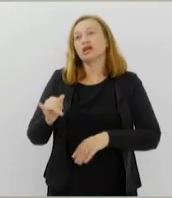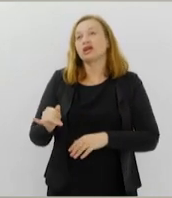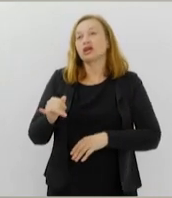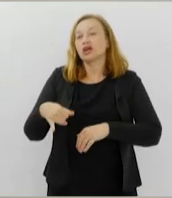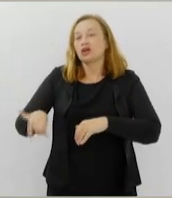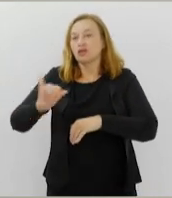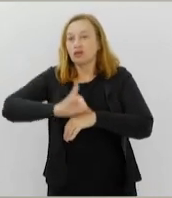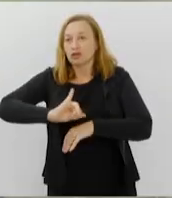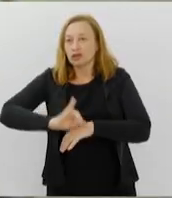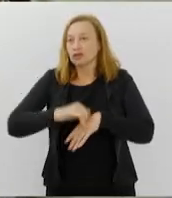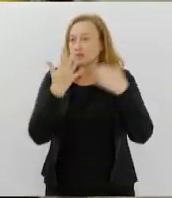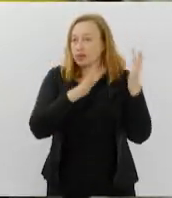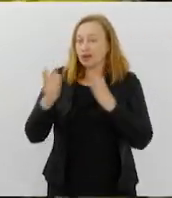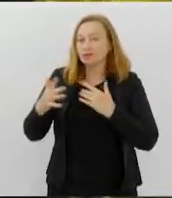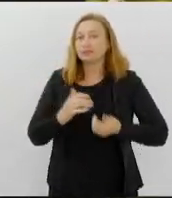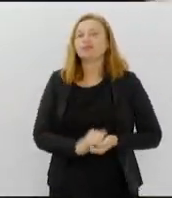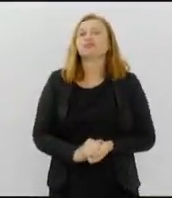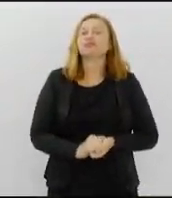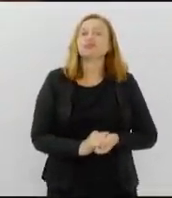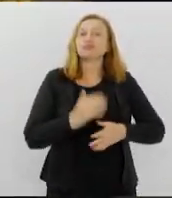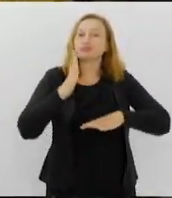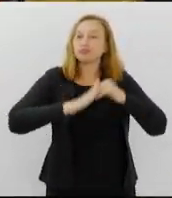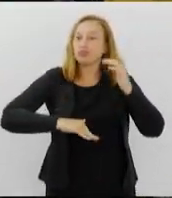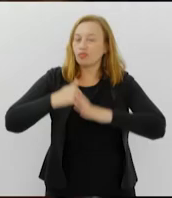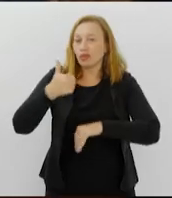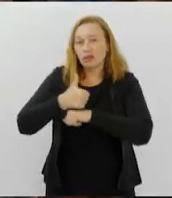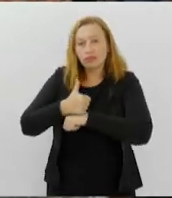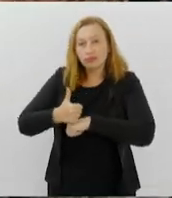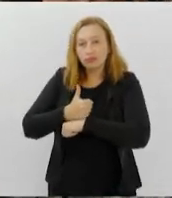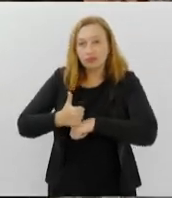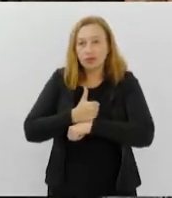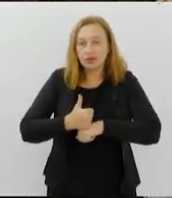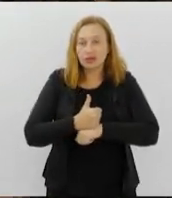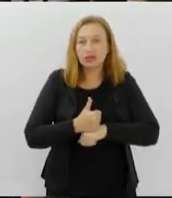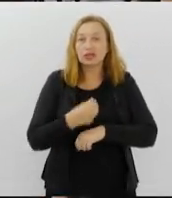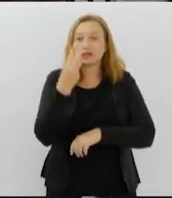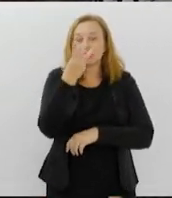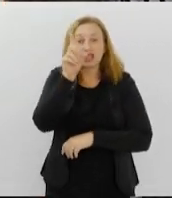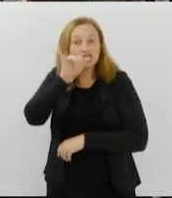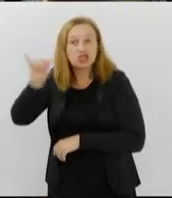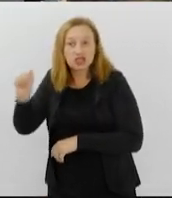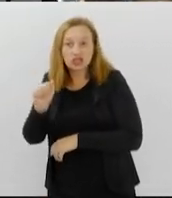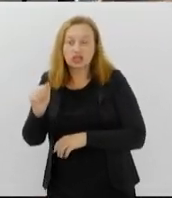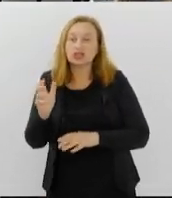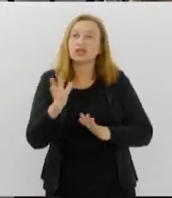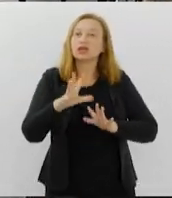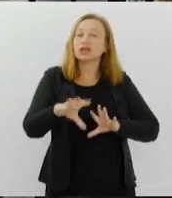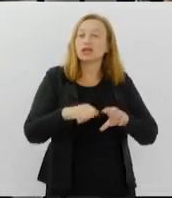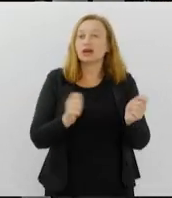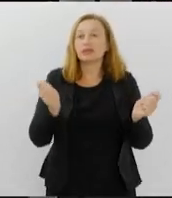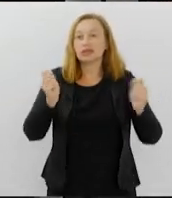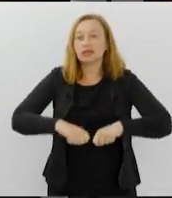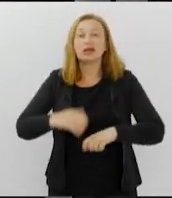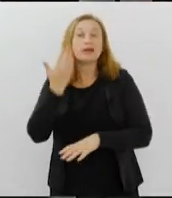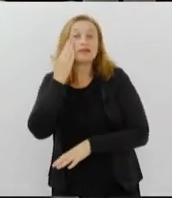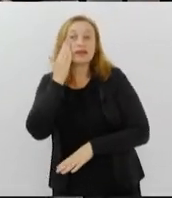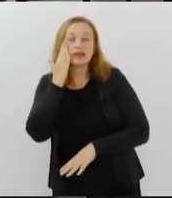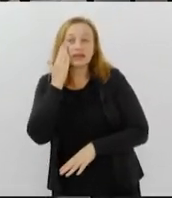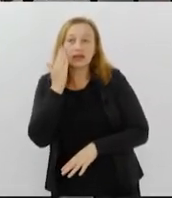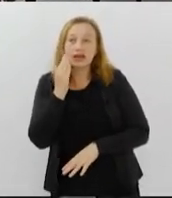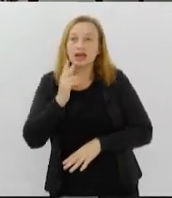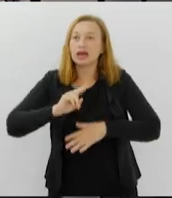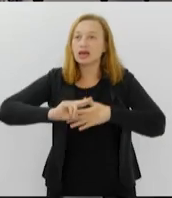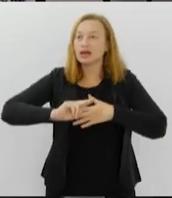parabenizo a iniciativa. Para os profissionais que vão passar pelos três dias de capacitação, entender os sintomas e